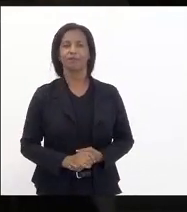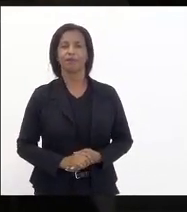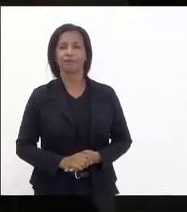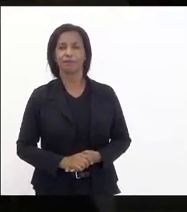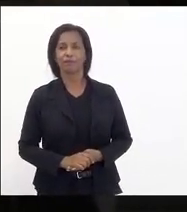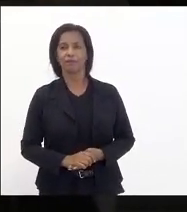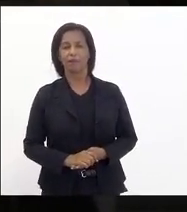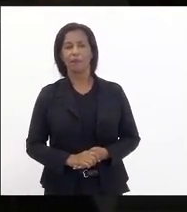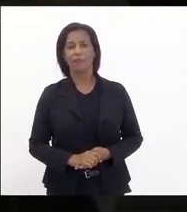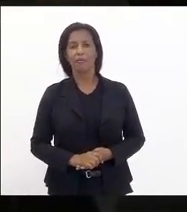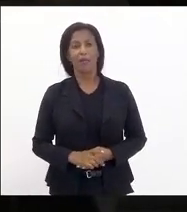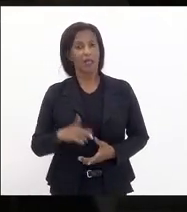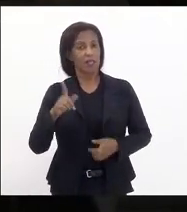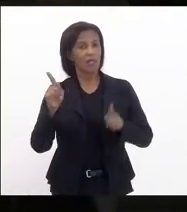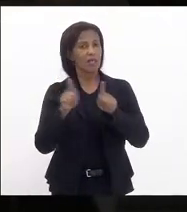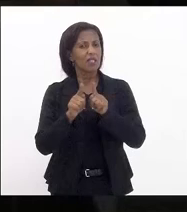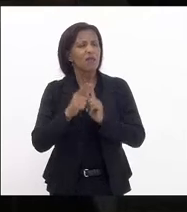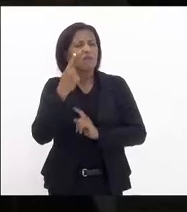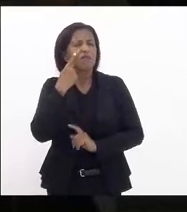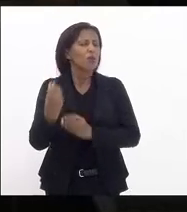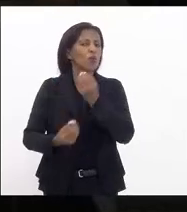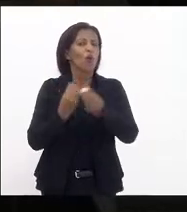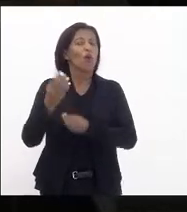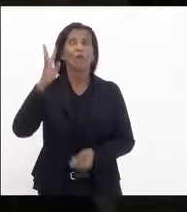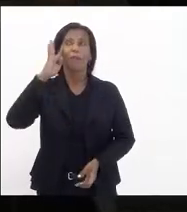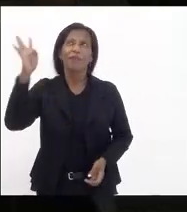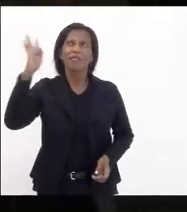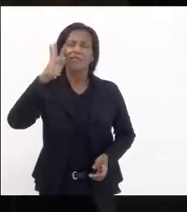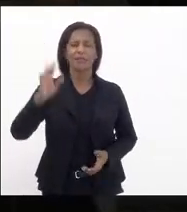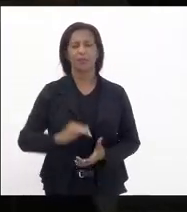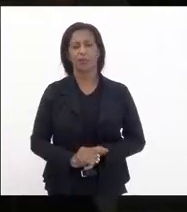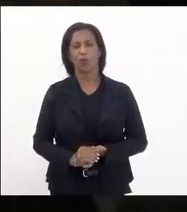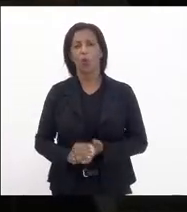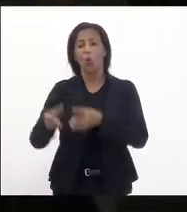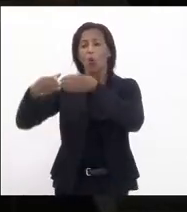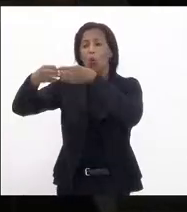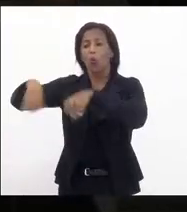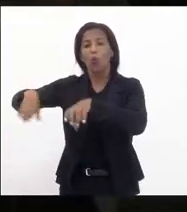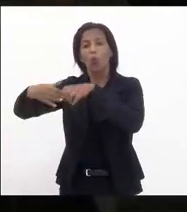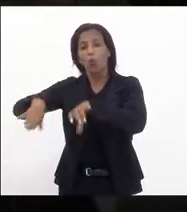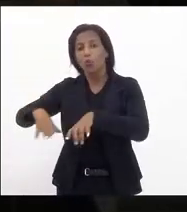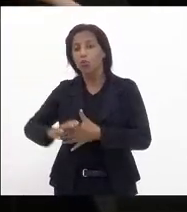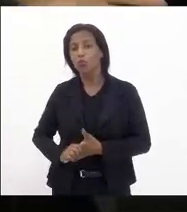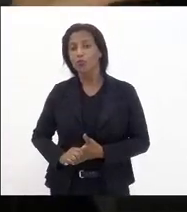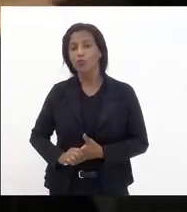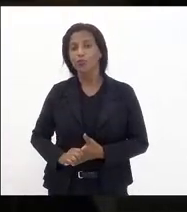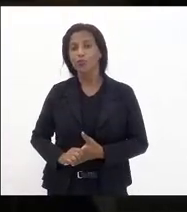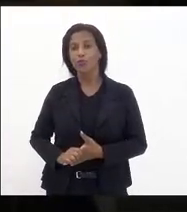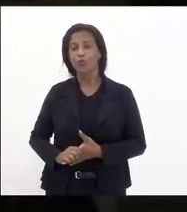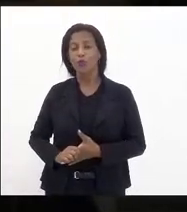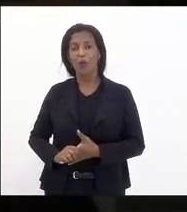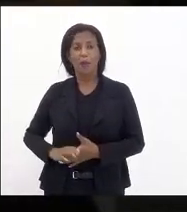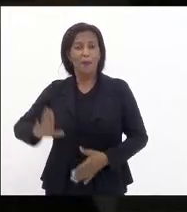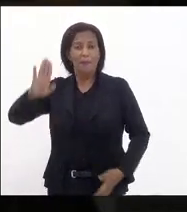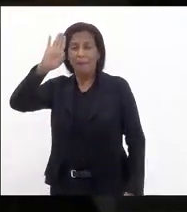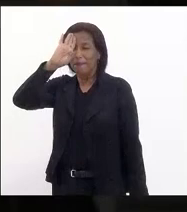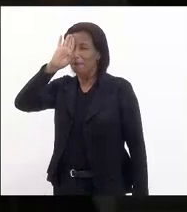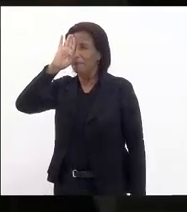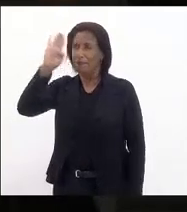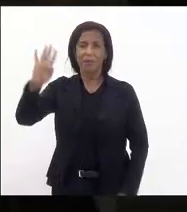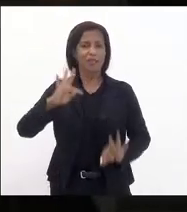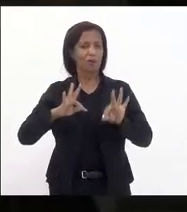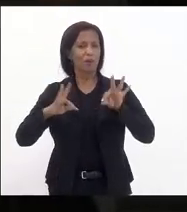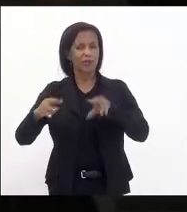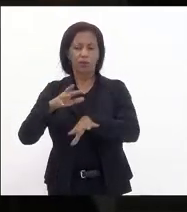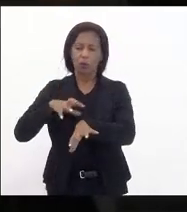e prevê como imaginemos concurso público fundamental para todas